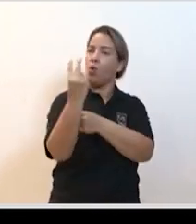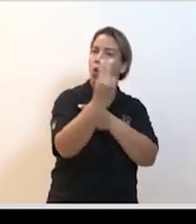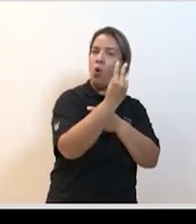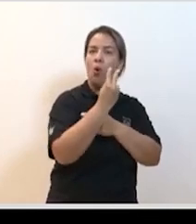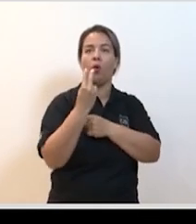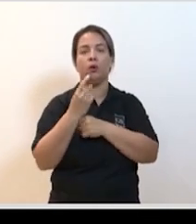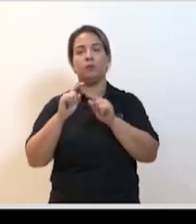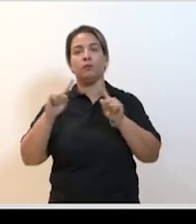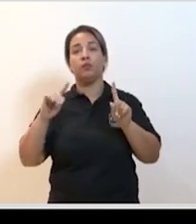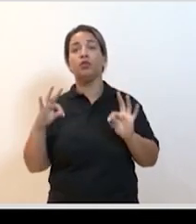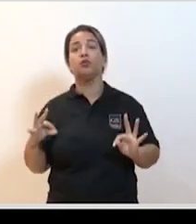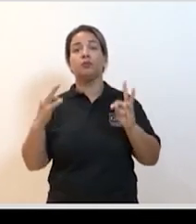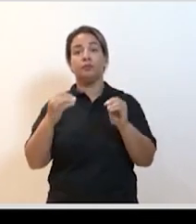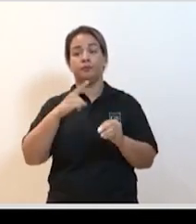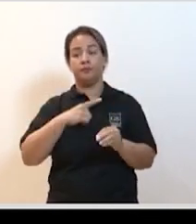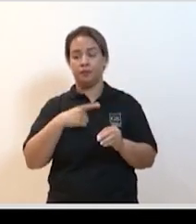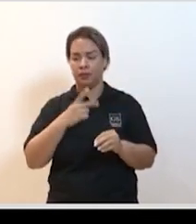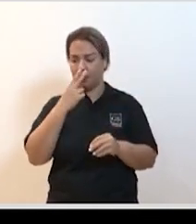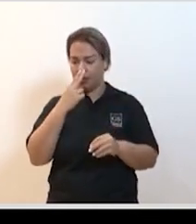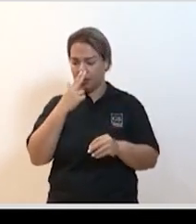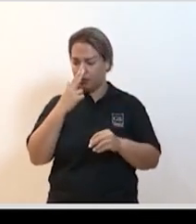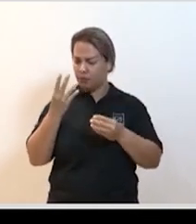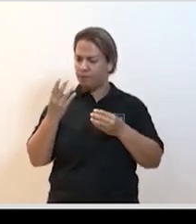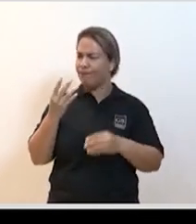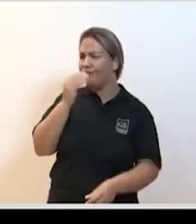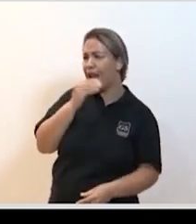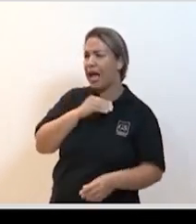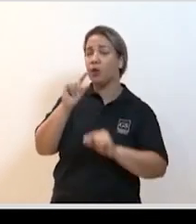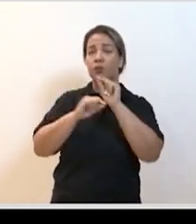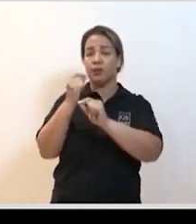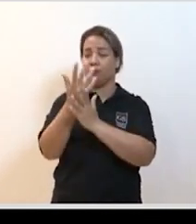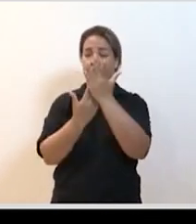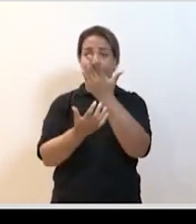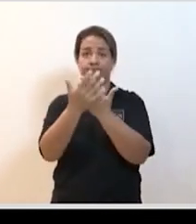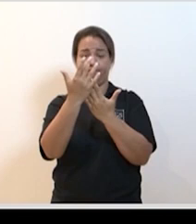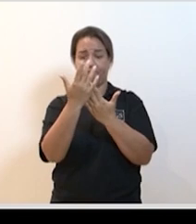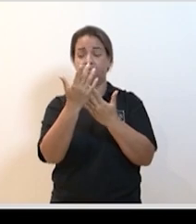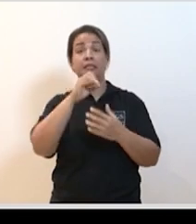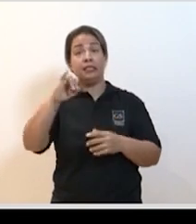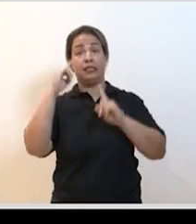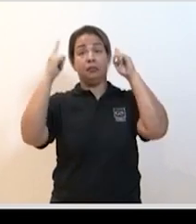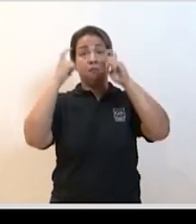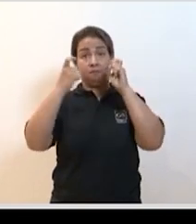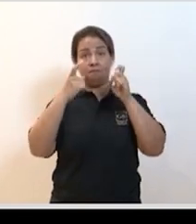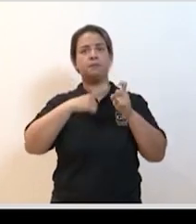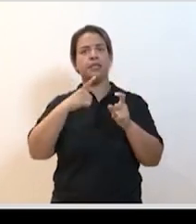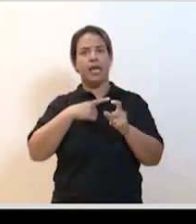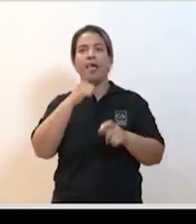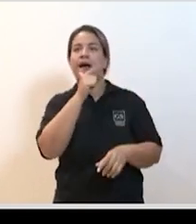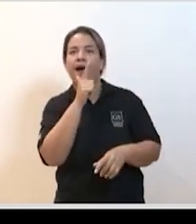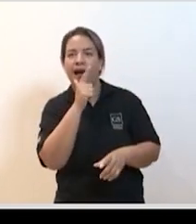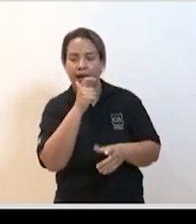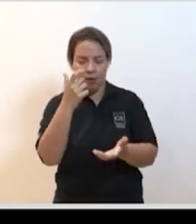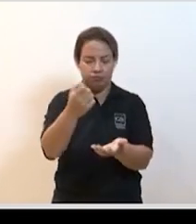mas toda a corrente é tão forte quanto o elo mais fraco e o elo mais fraco costuma ser a mão então se cada um se preocupar em lavar a mão adequadamente sempre